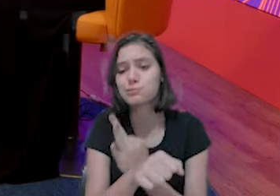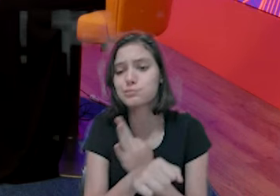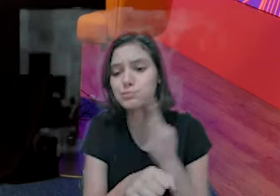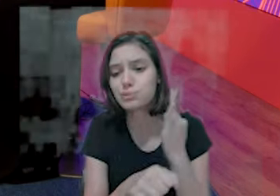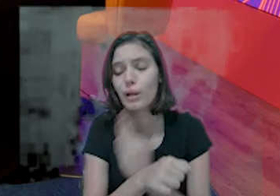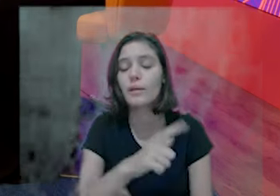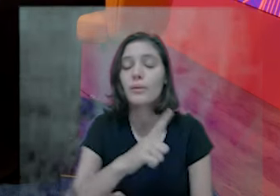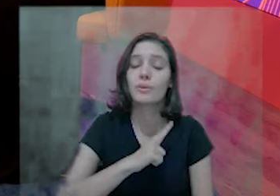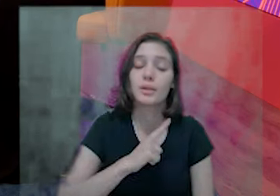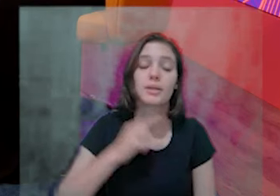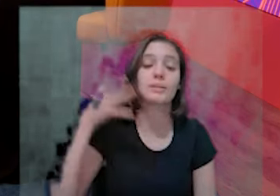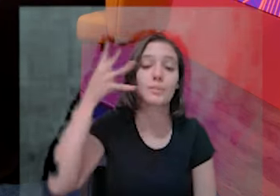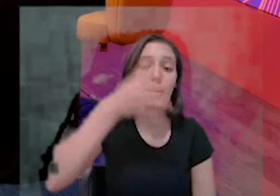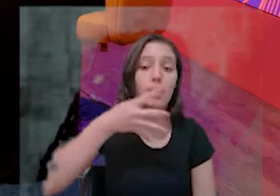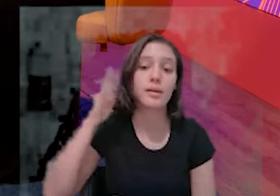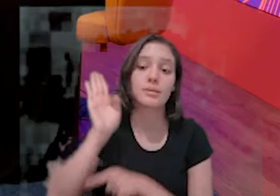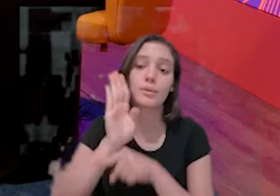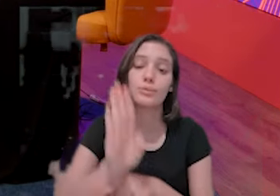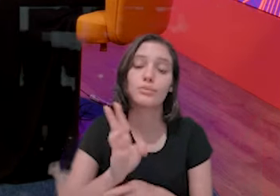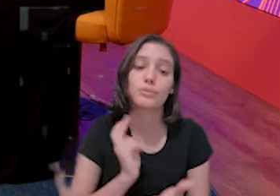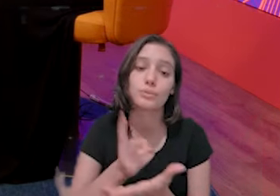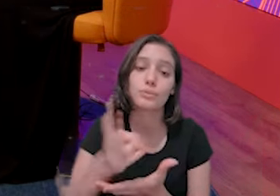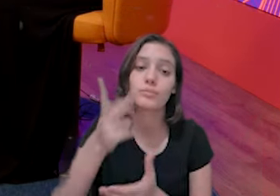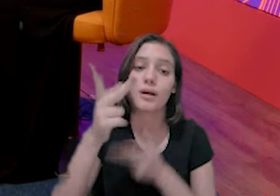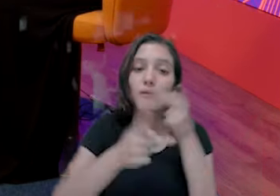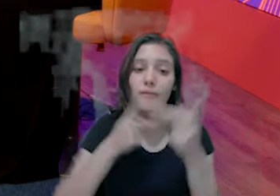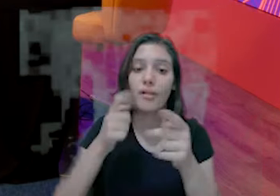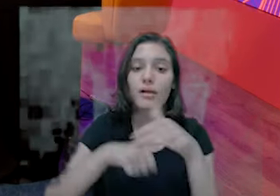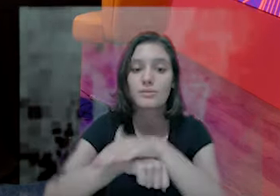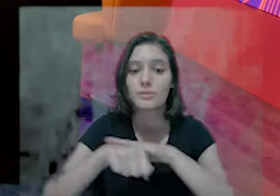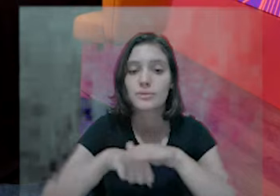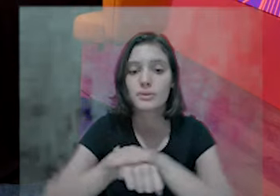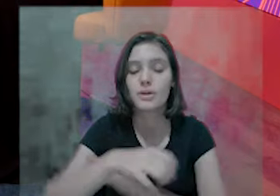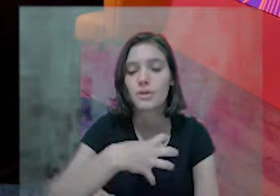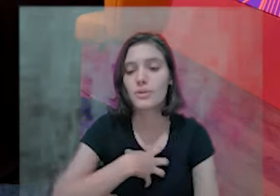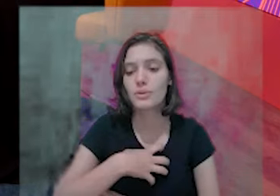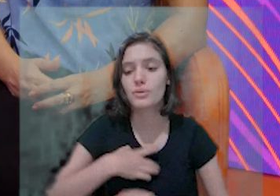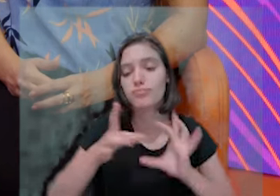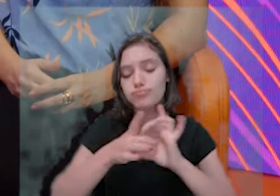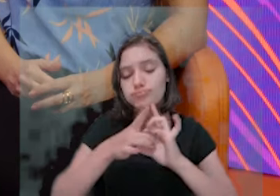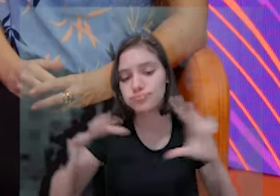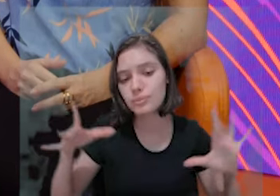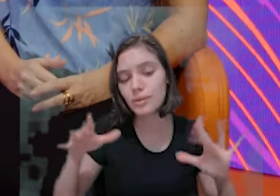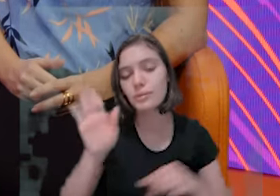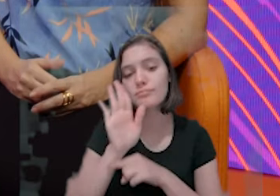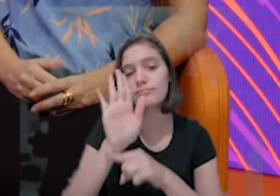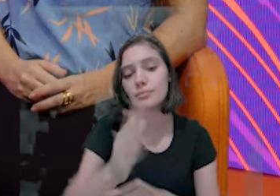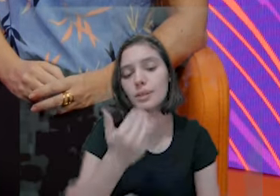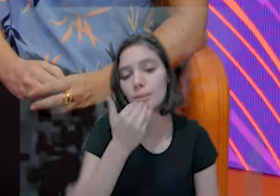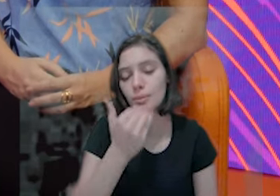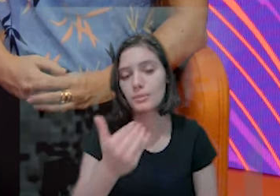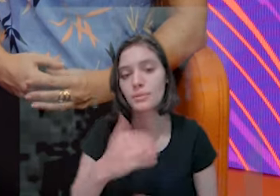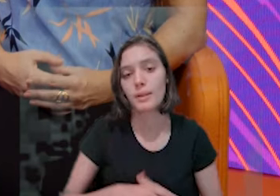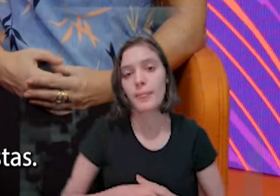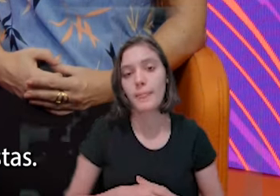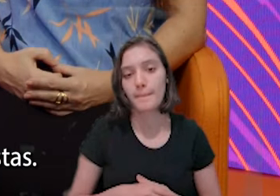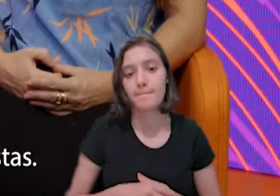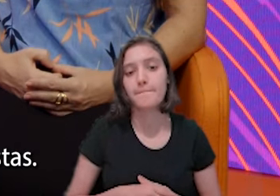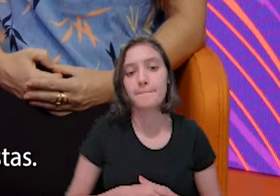sentirem à vontade de pedir ajuda. Isso mesmo. É orientado lá, é feito esse trabalho, mas, assim,